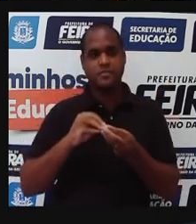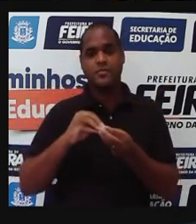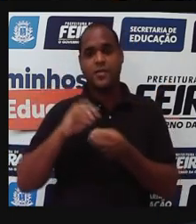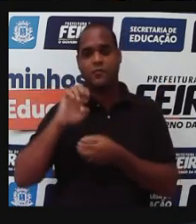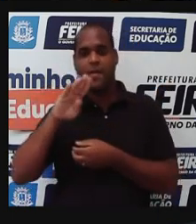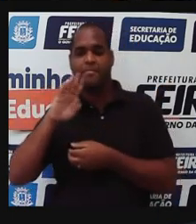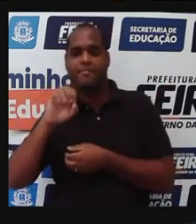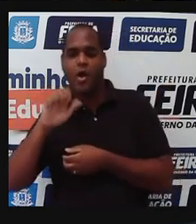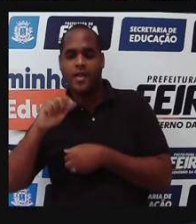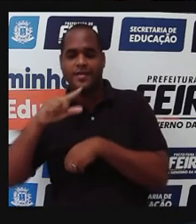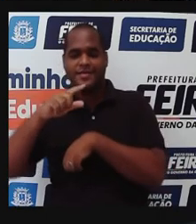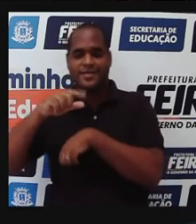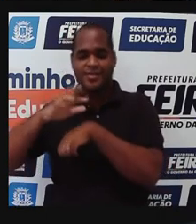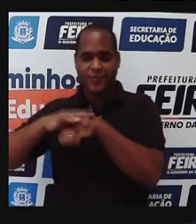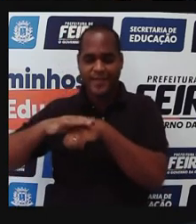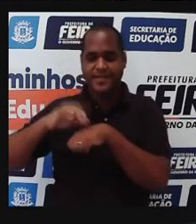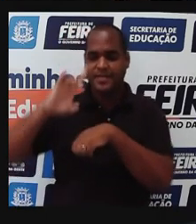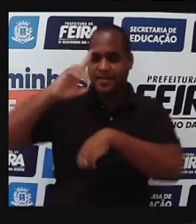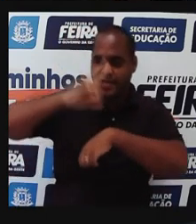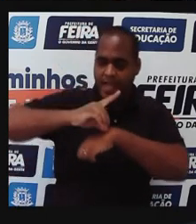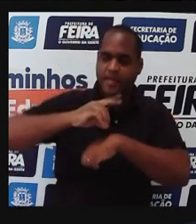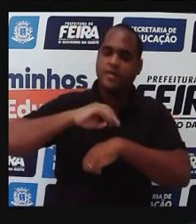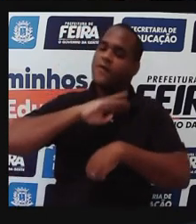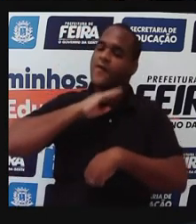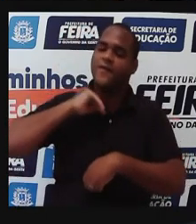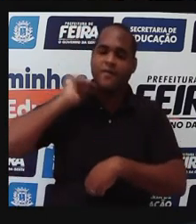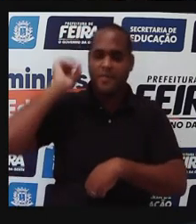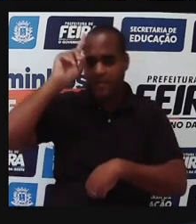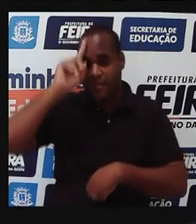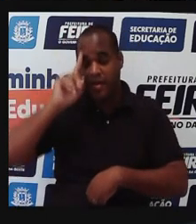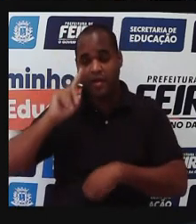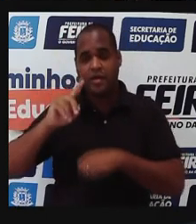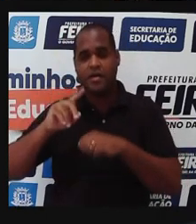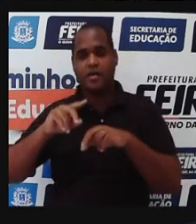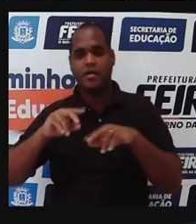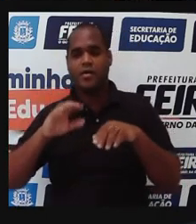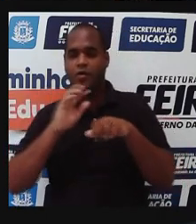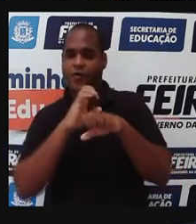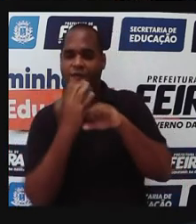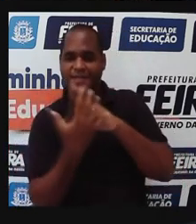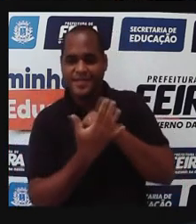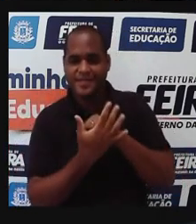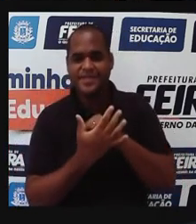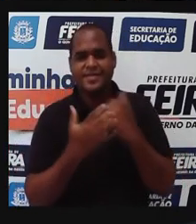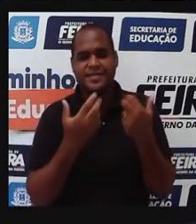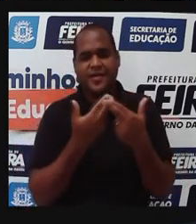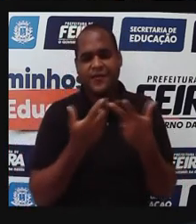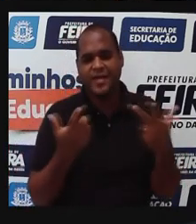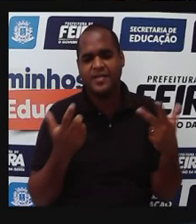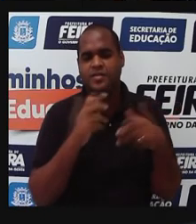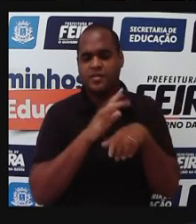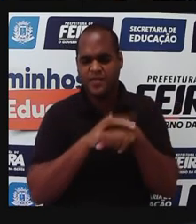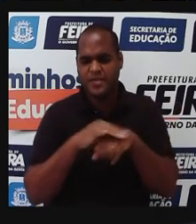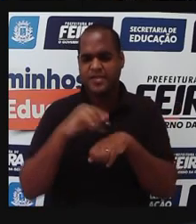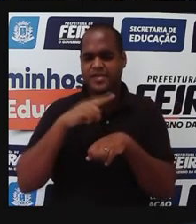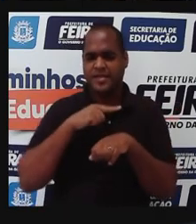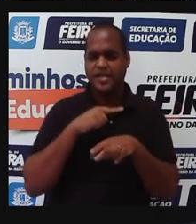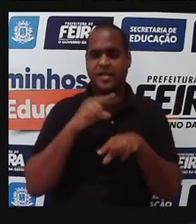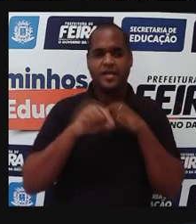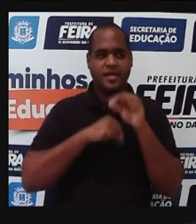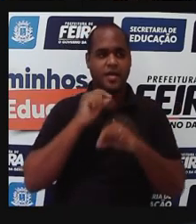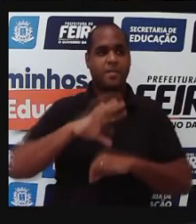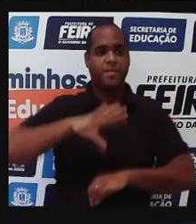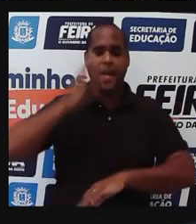ebola, né, a dengue, a febre amarela, tá? A própria COVID-19, todas essas doenças aqui são doenças